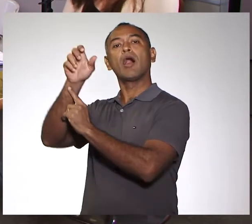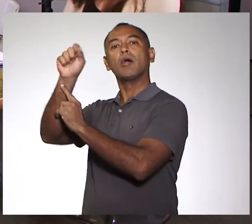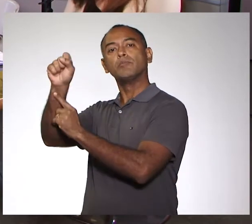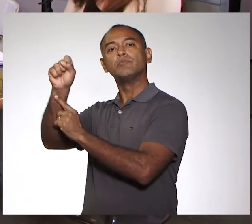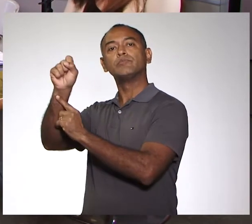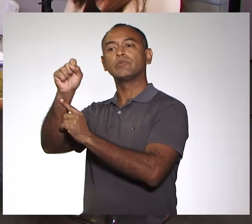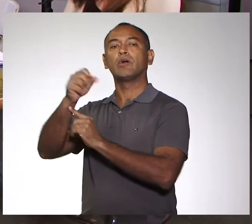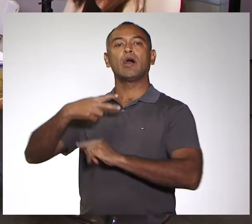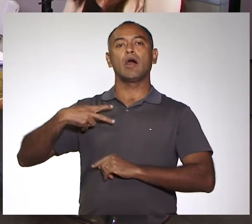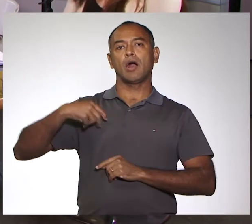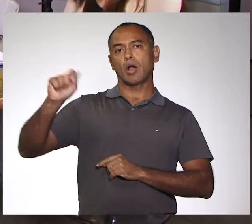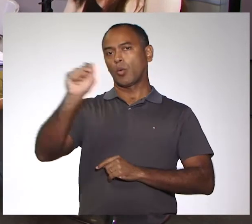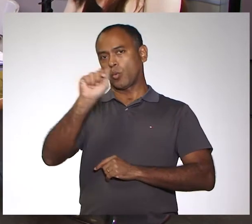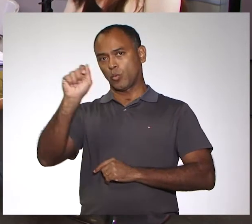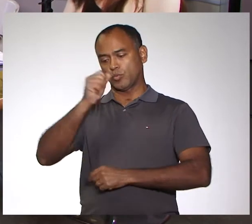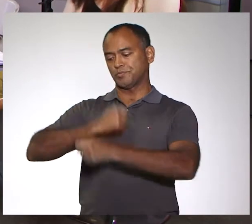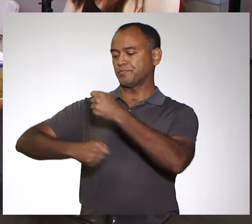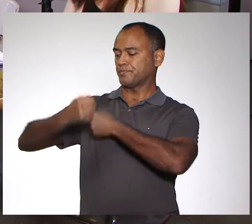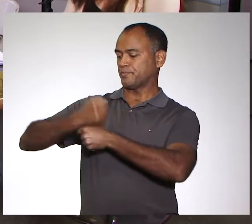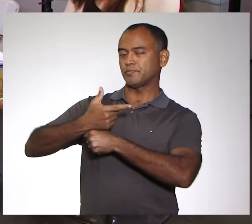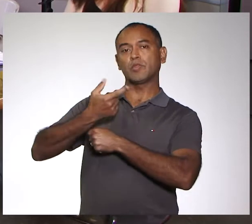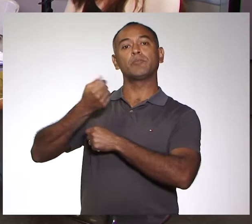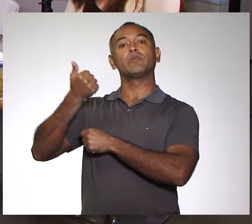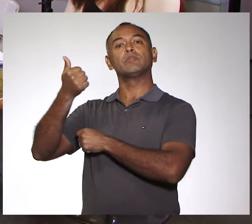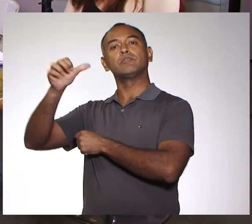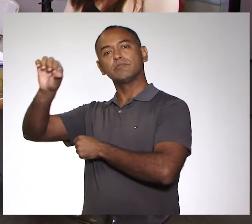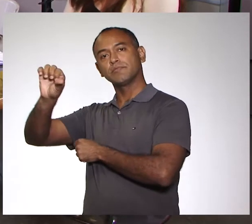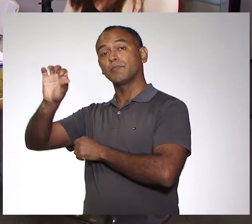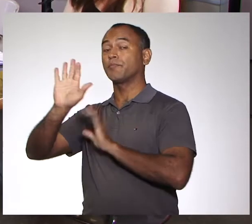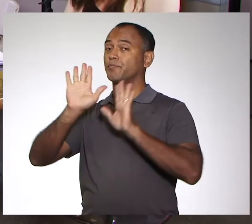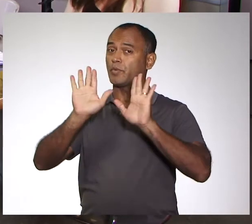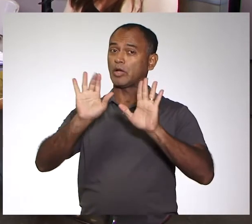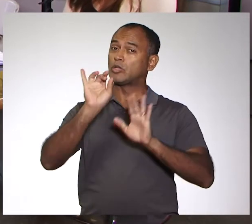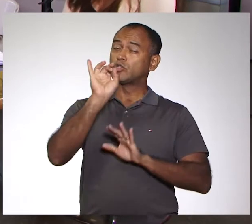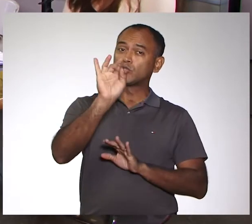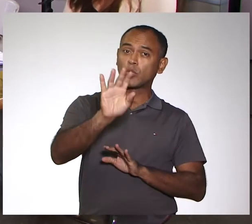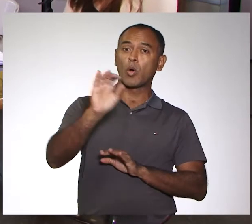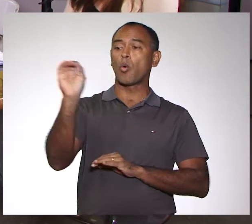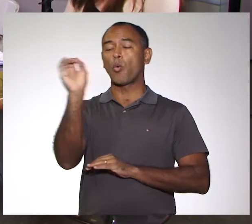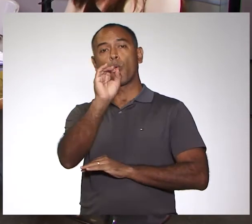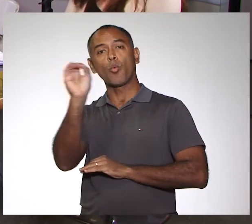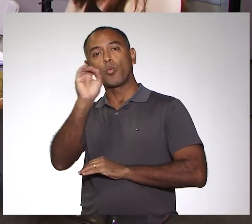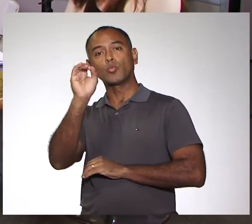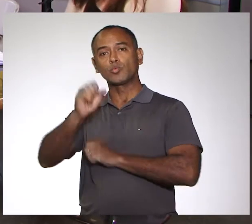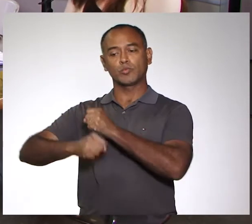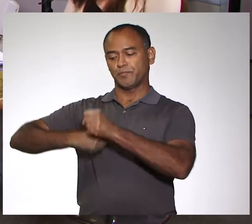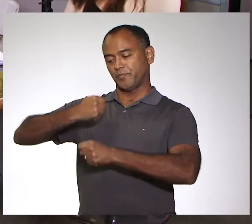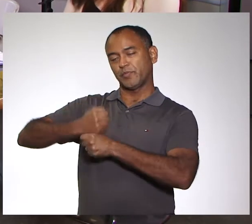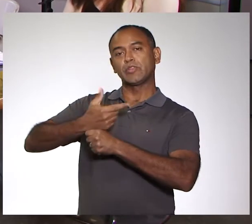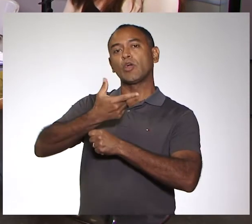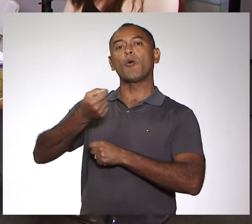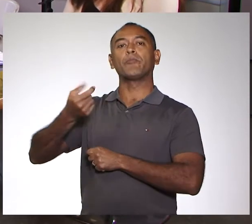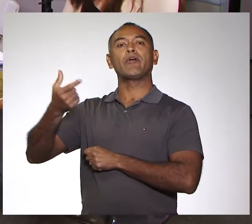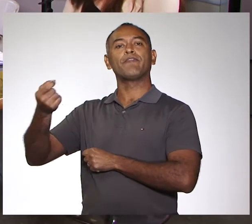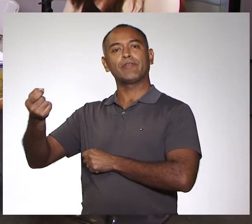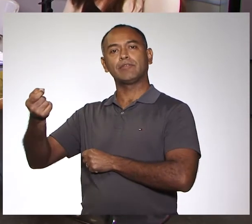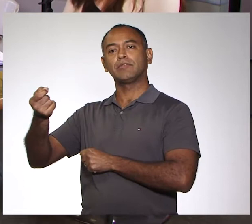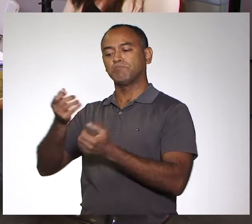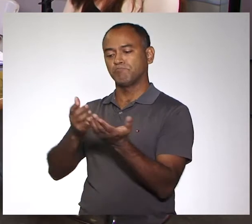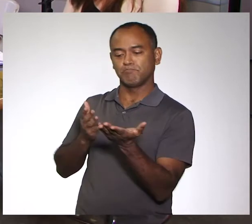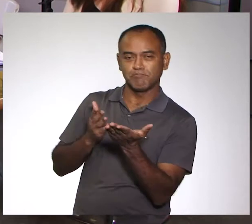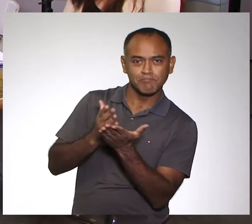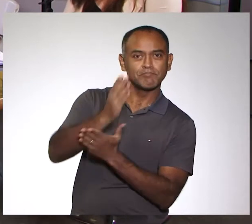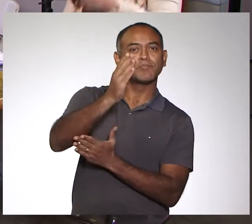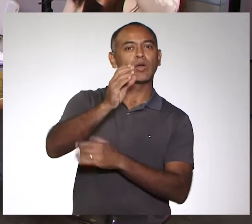2019. Mas somente em outubro de 2020, que a gente teve a